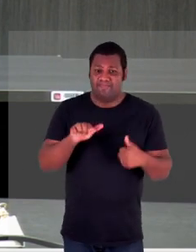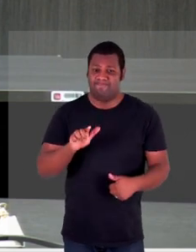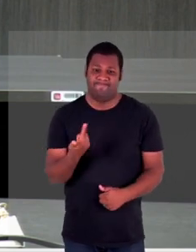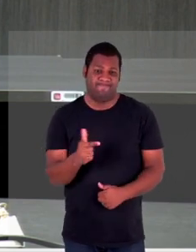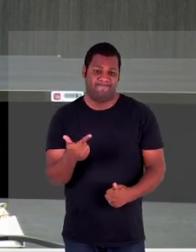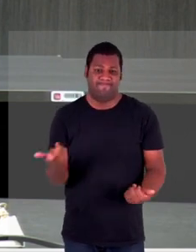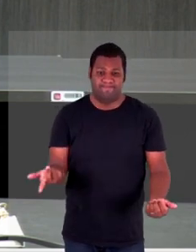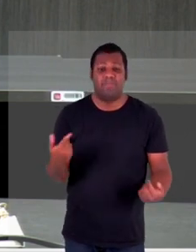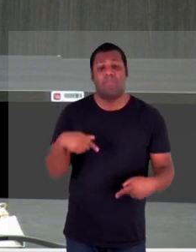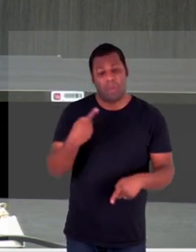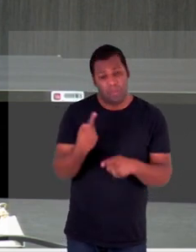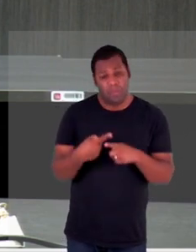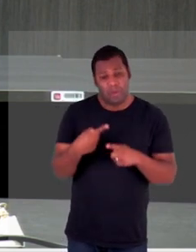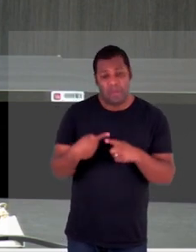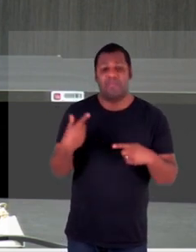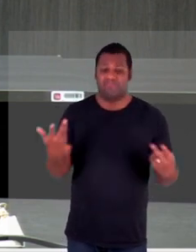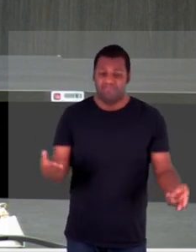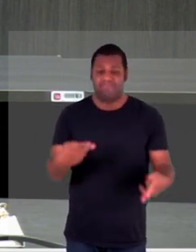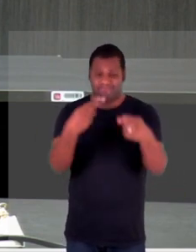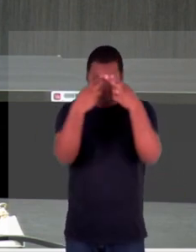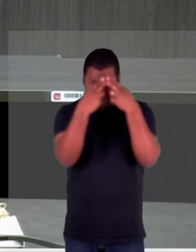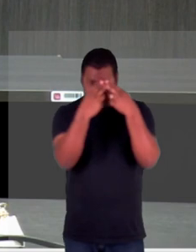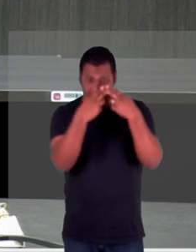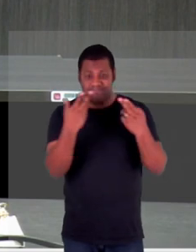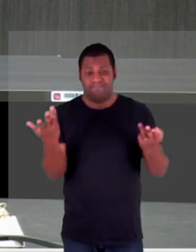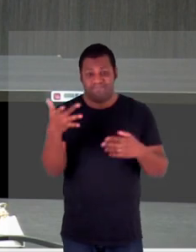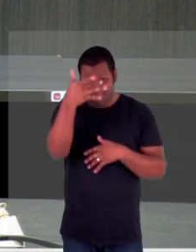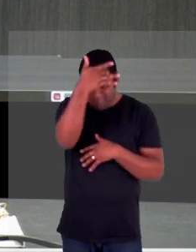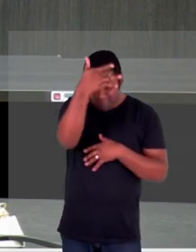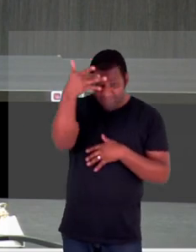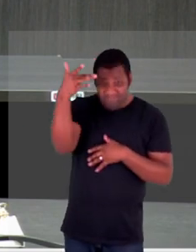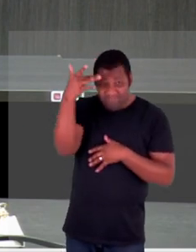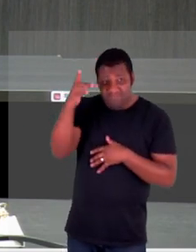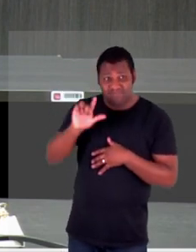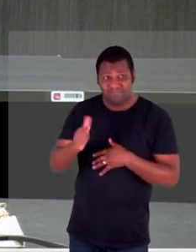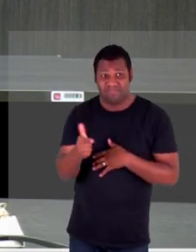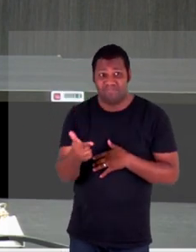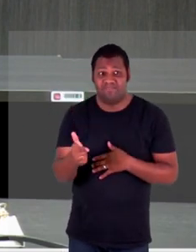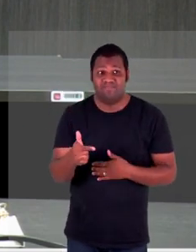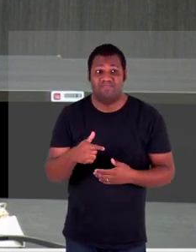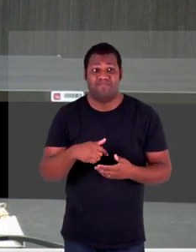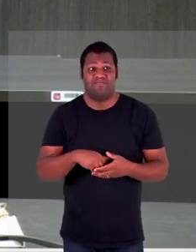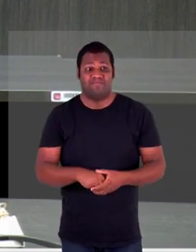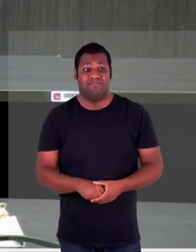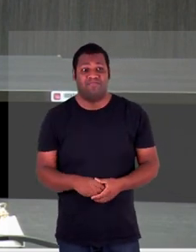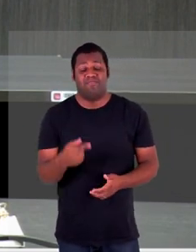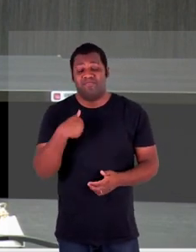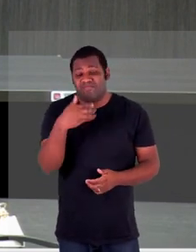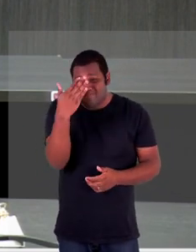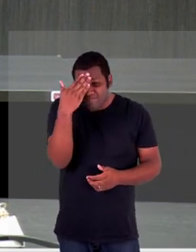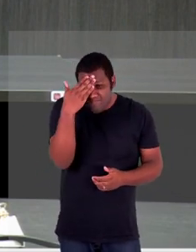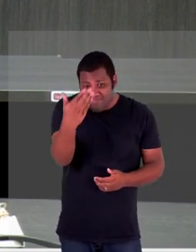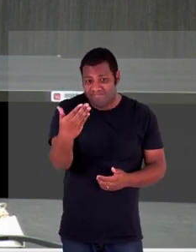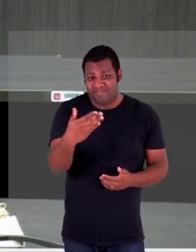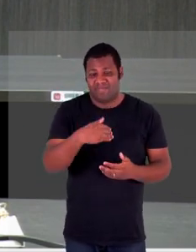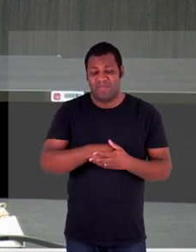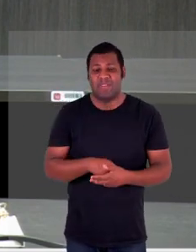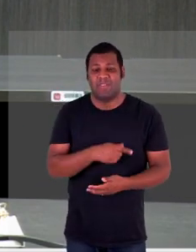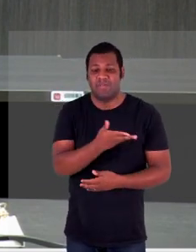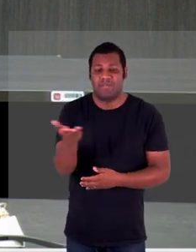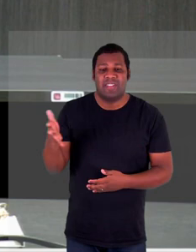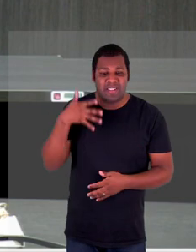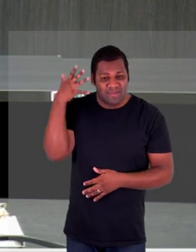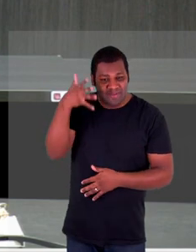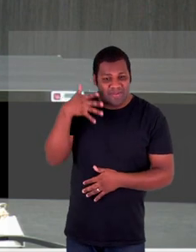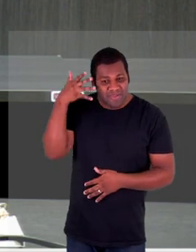aspecto da saúde psicológica do indivíduo eu agradeço imensamente os pronunciamentos e claro